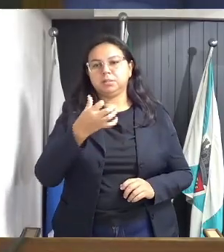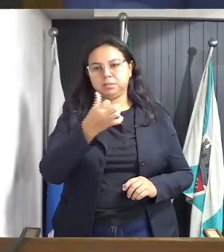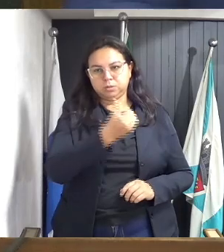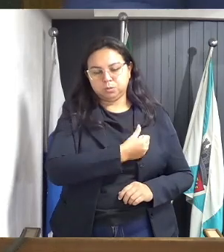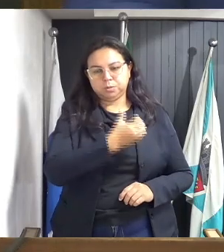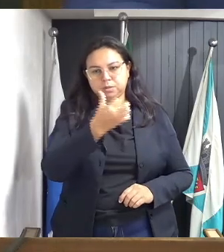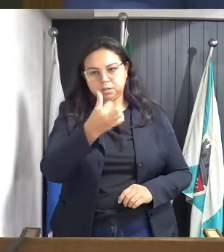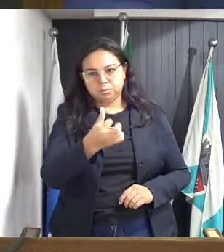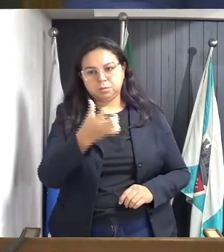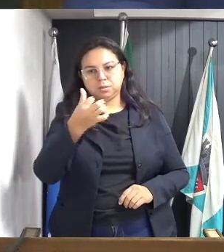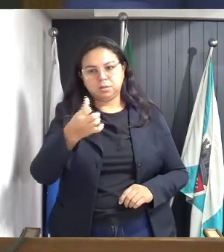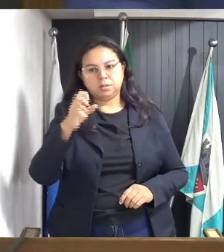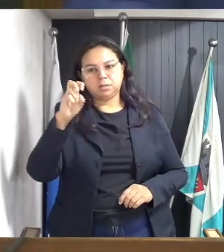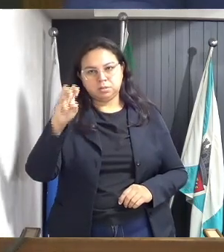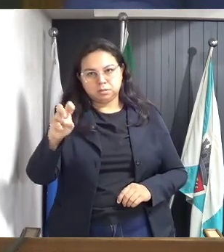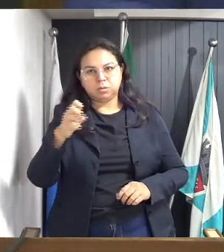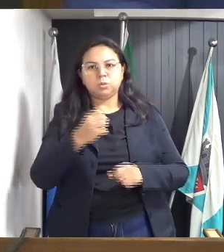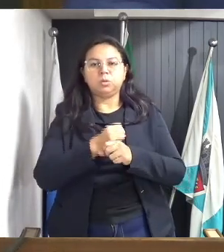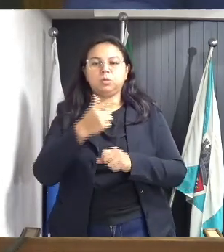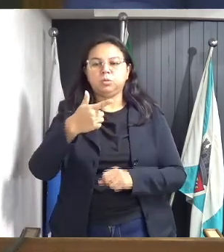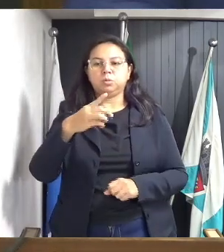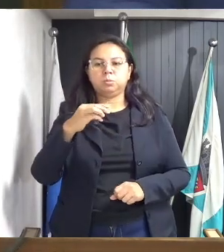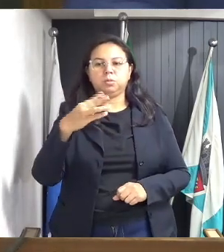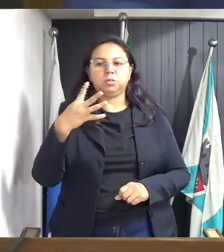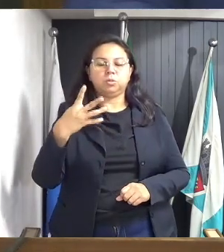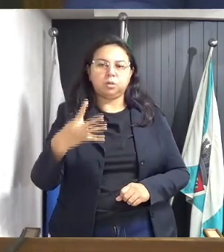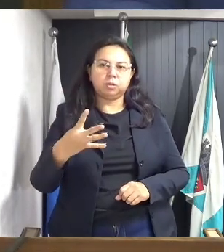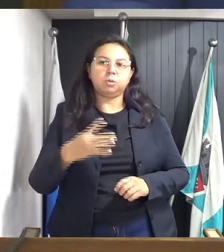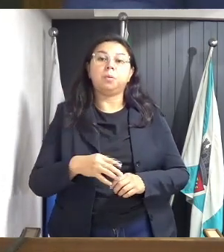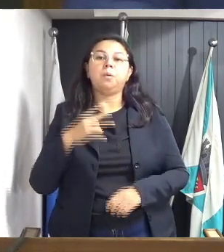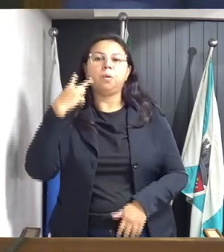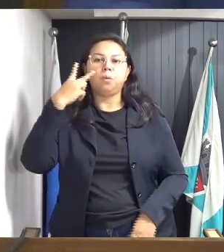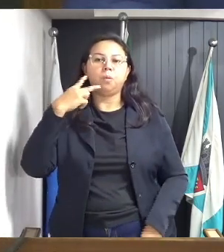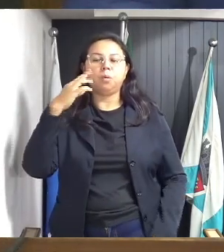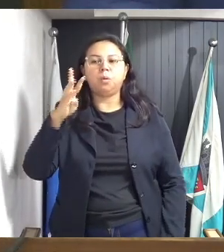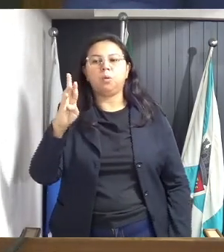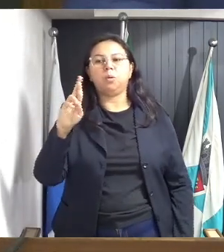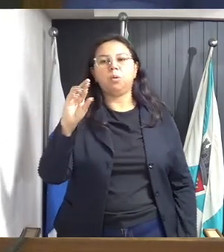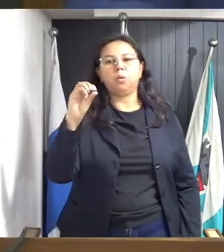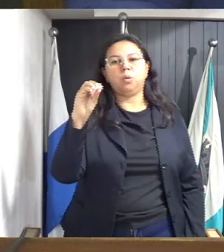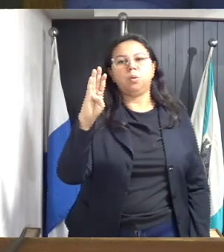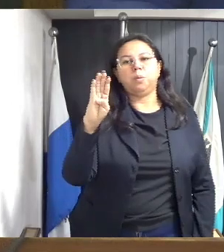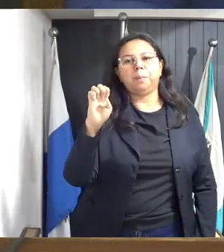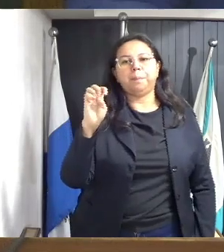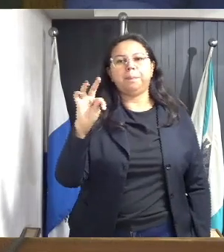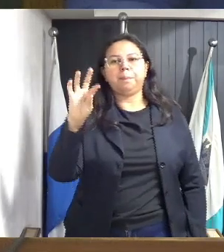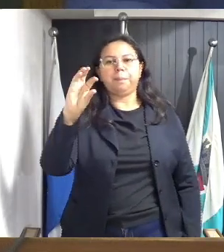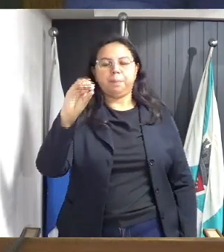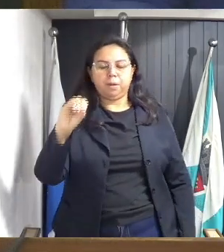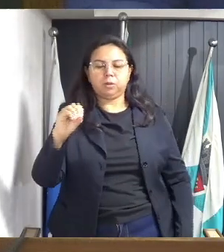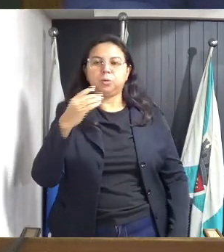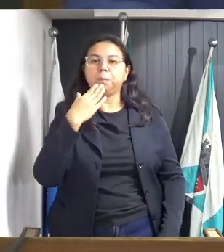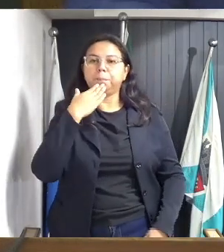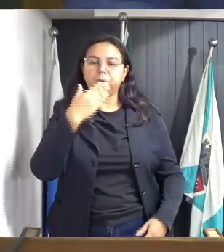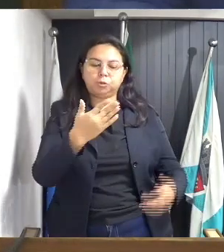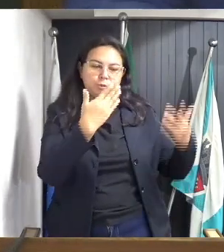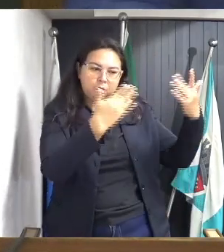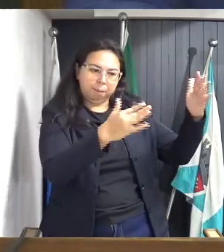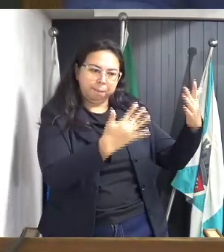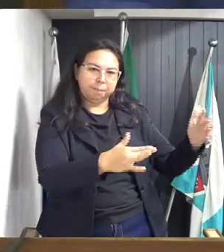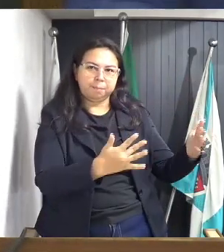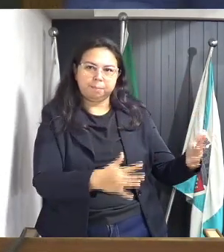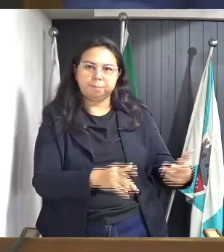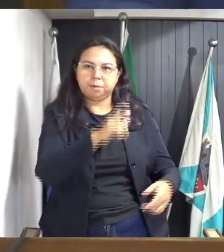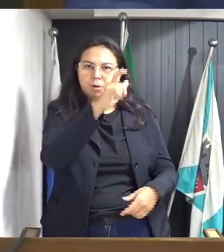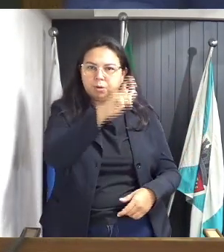.665, 2024. Do excelentíssimo senhor vereador Roberto Gabriel de Souza, consignando moção de aplausos,